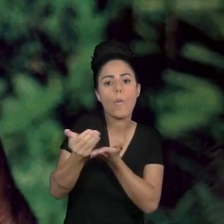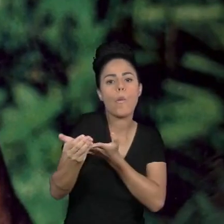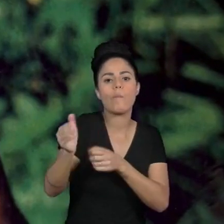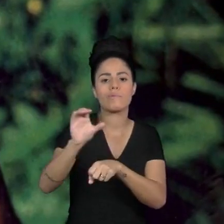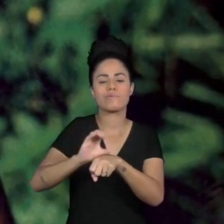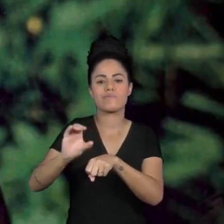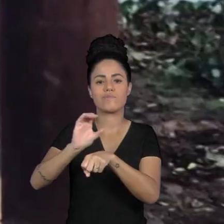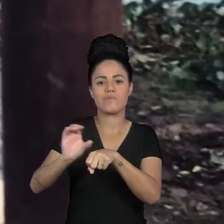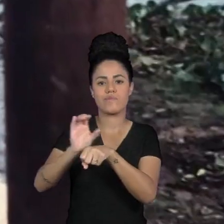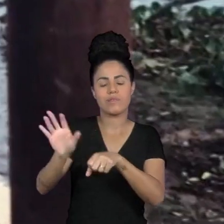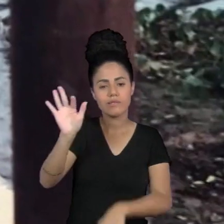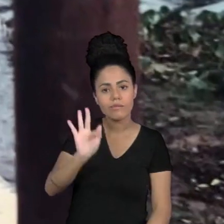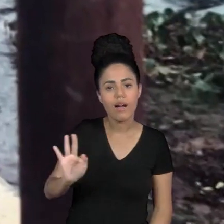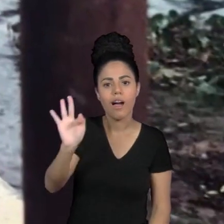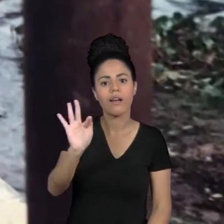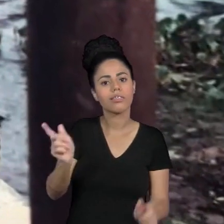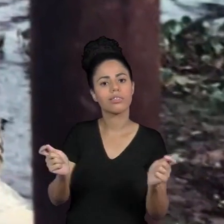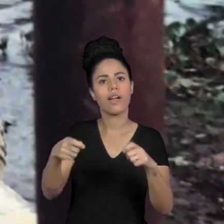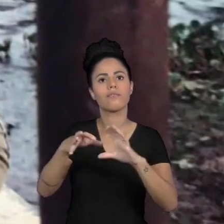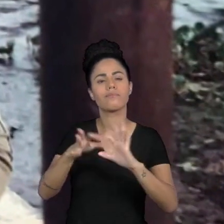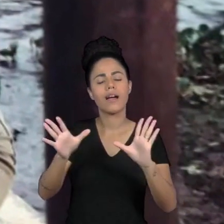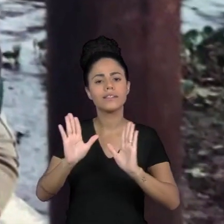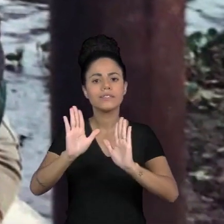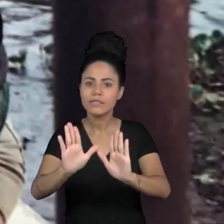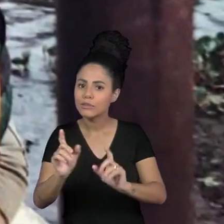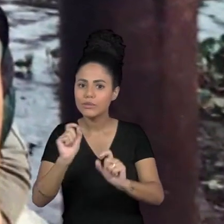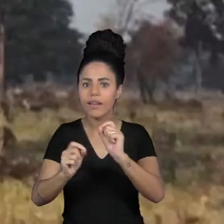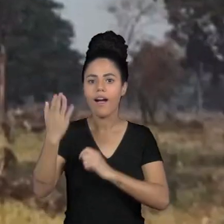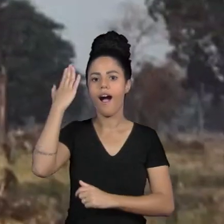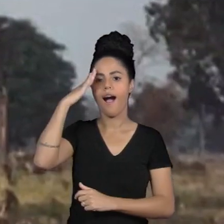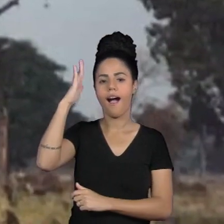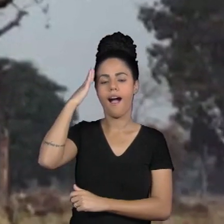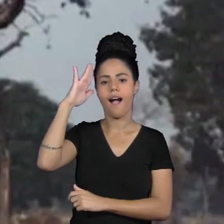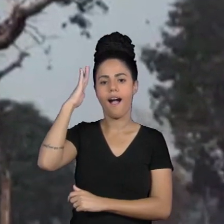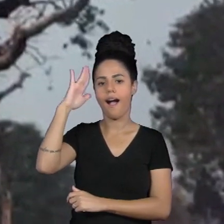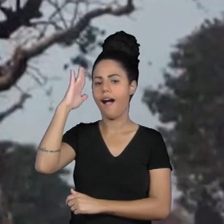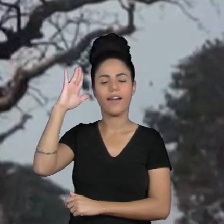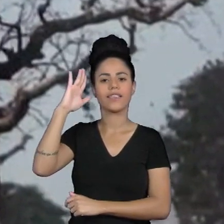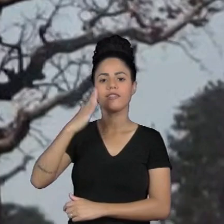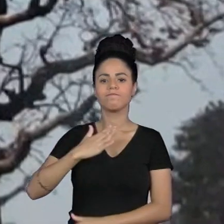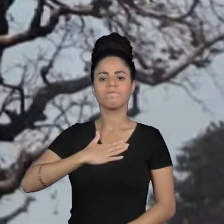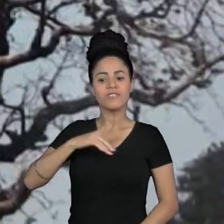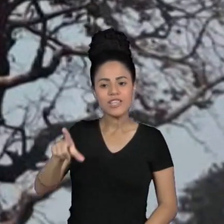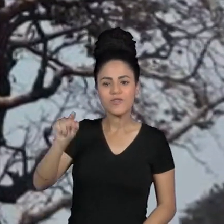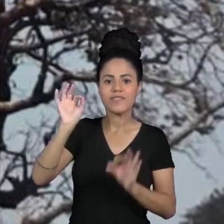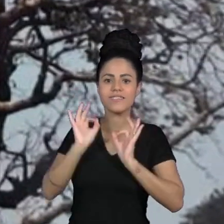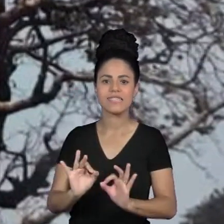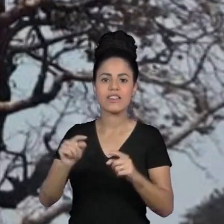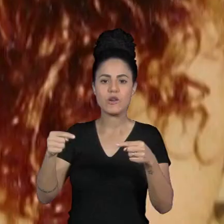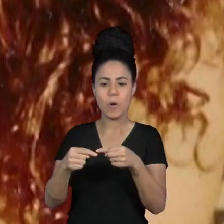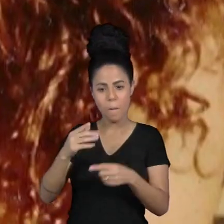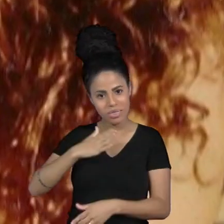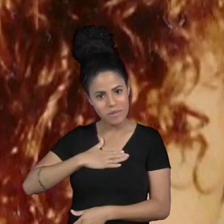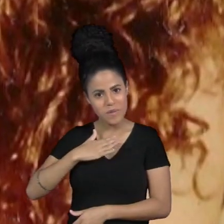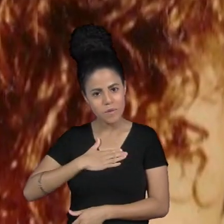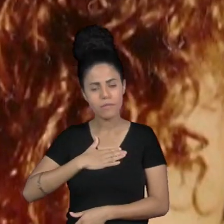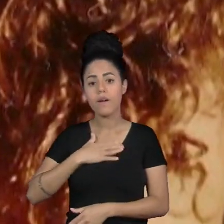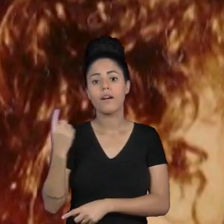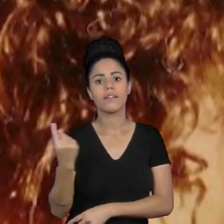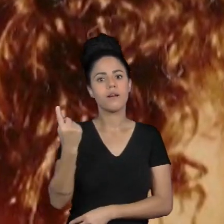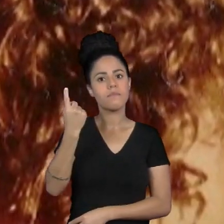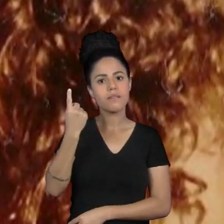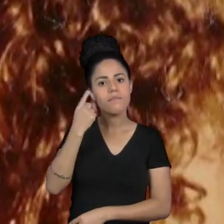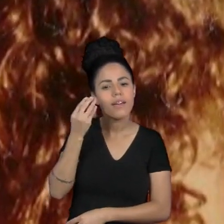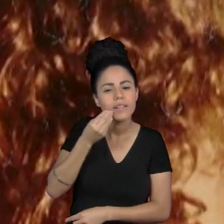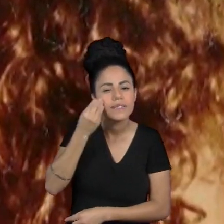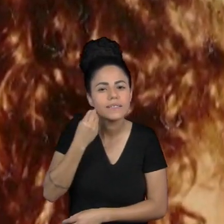disponível Não demorou muito para entender Foi a escolha certa Na primeira experiência em